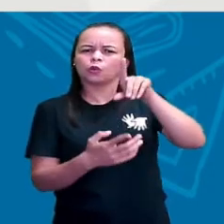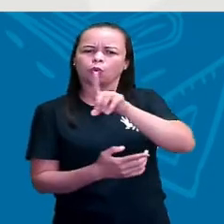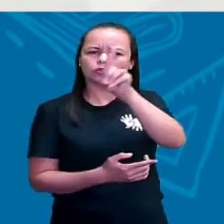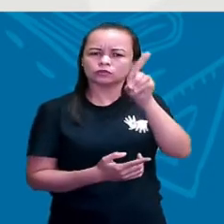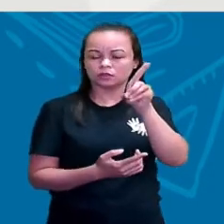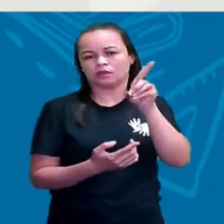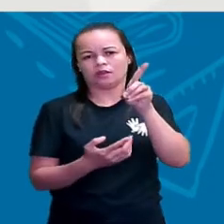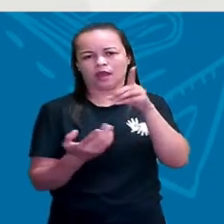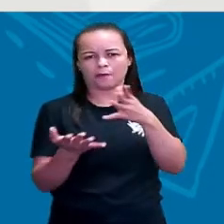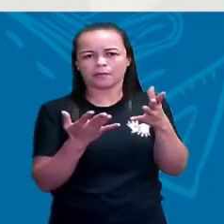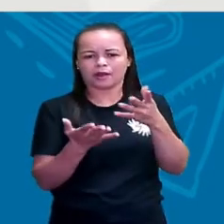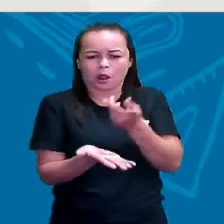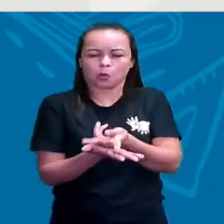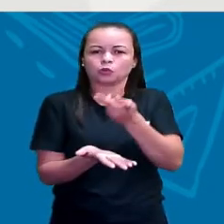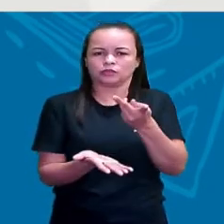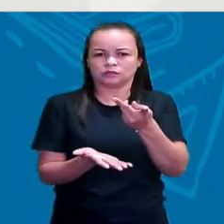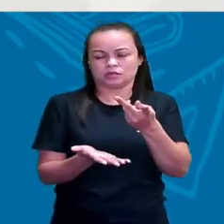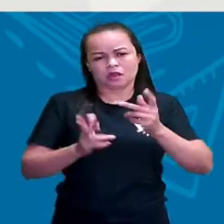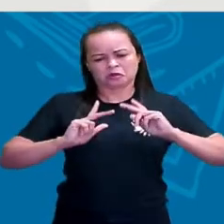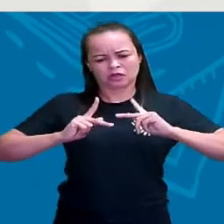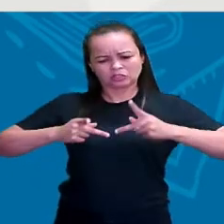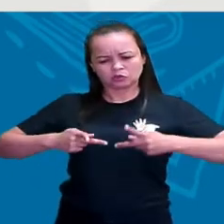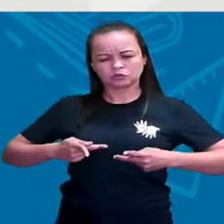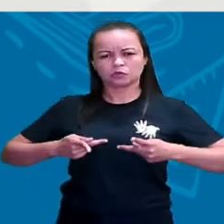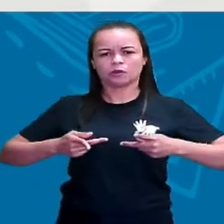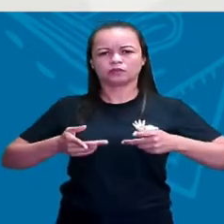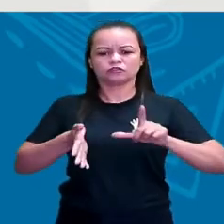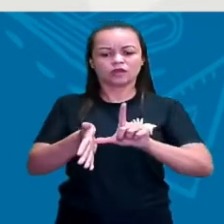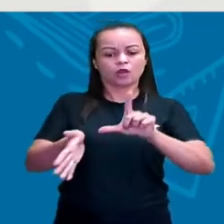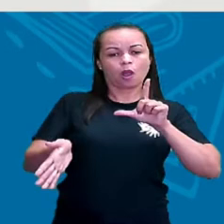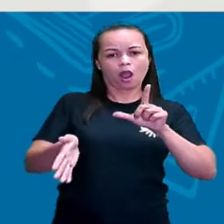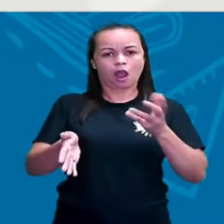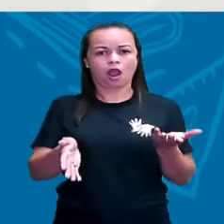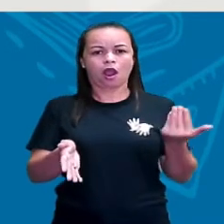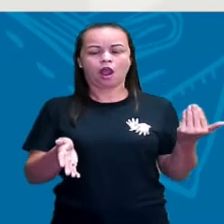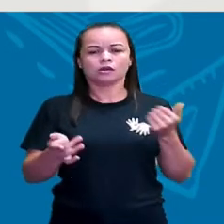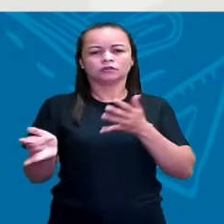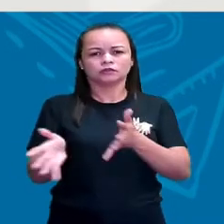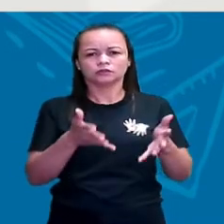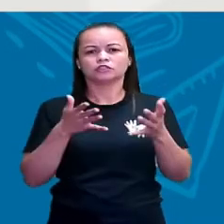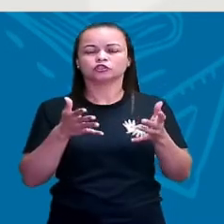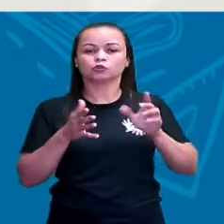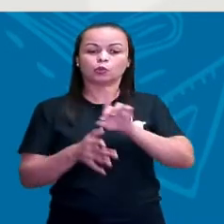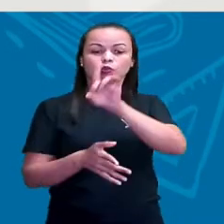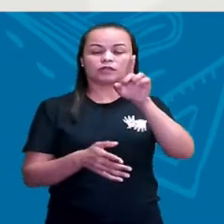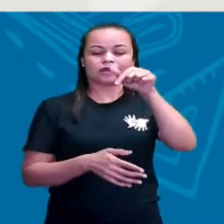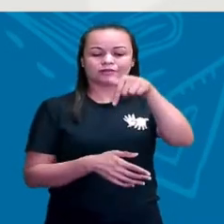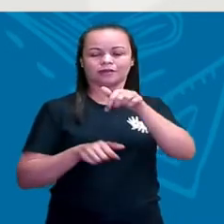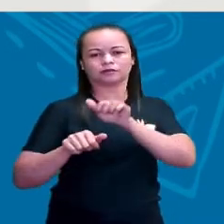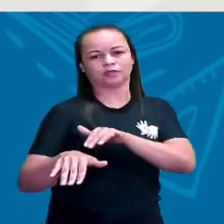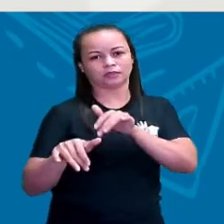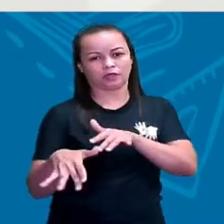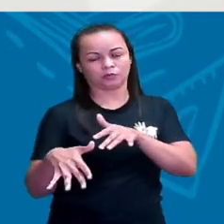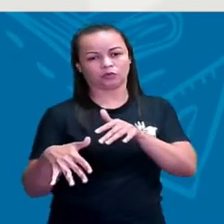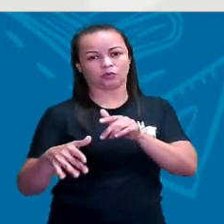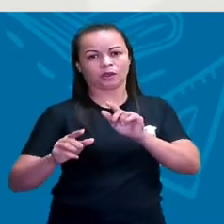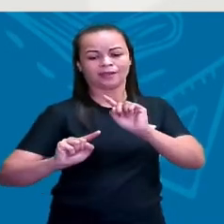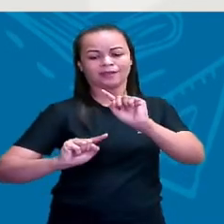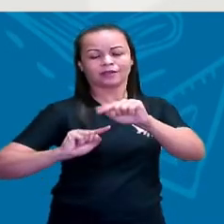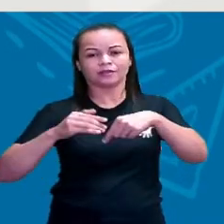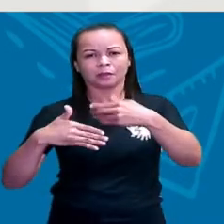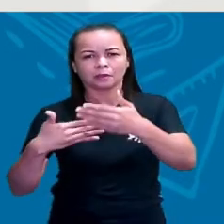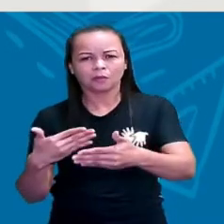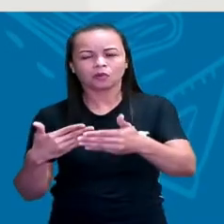acontecer? Quais são as ações humanas que tiveram antes daquele dia de 7 de setembro? E posteriormente, quais foram essas